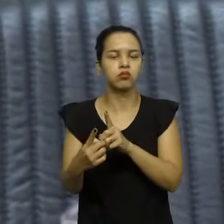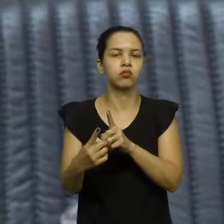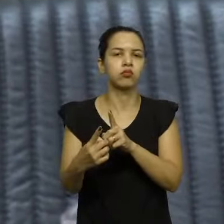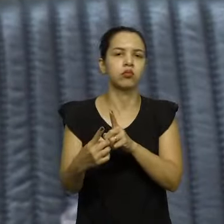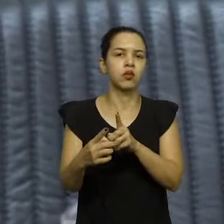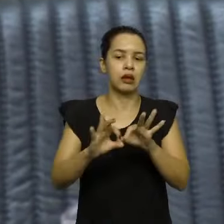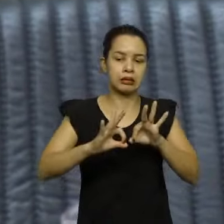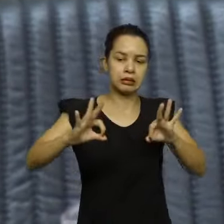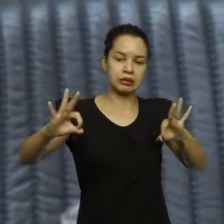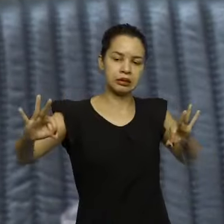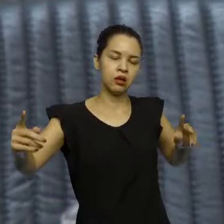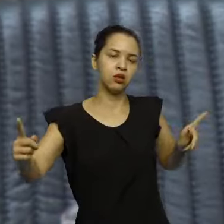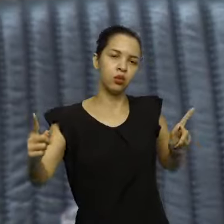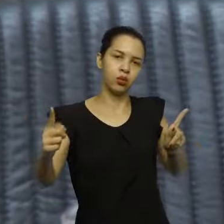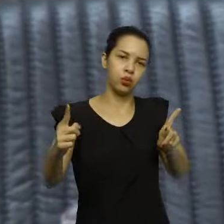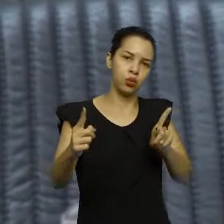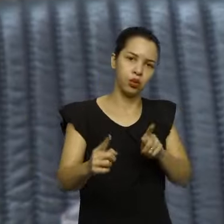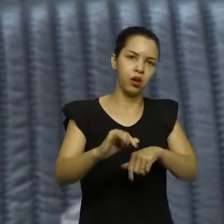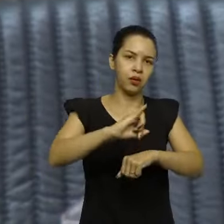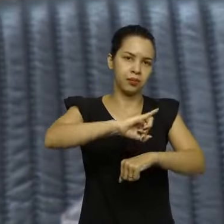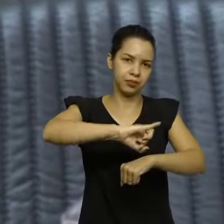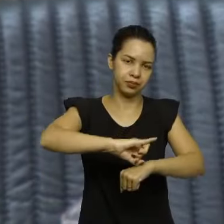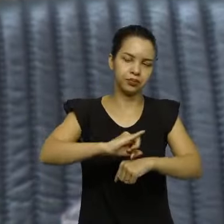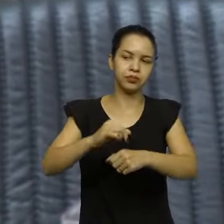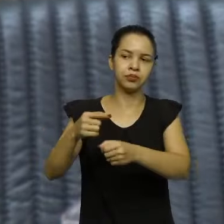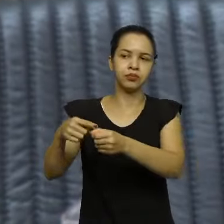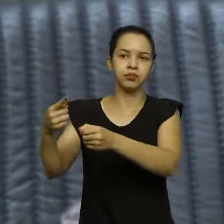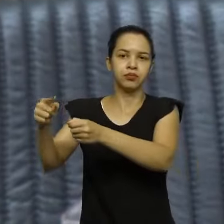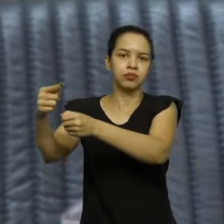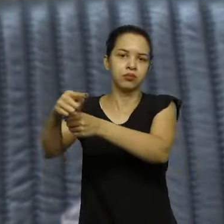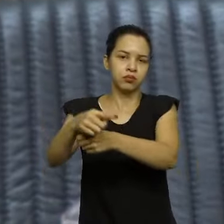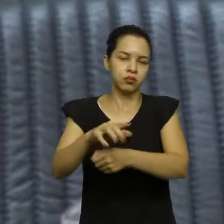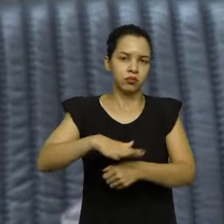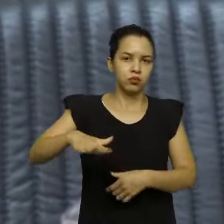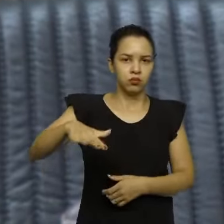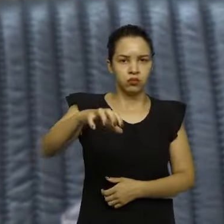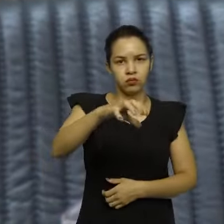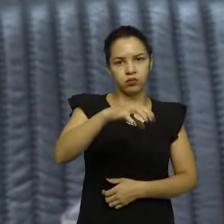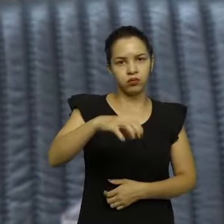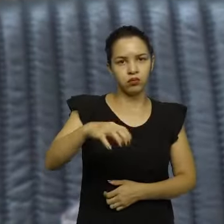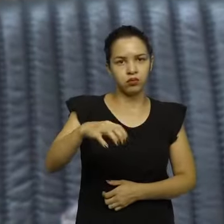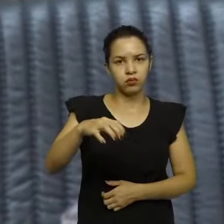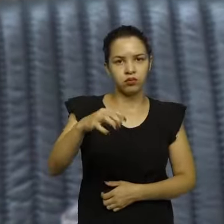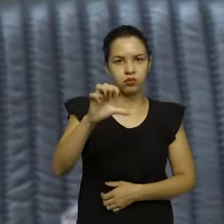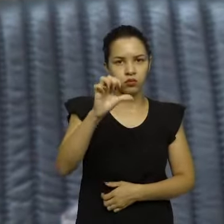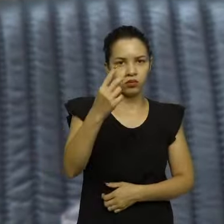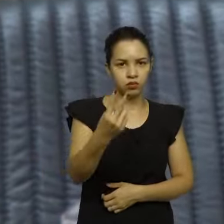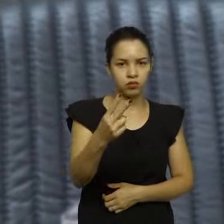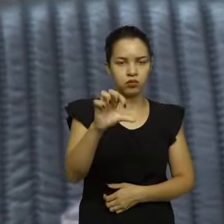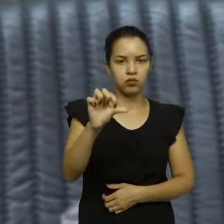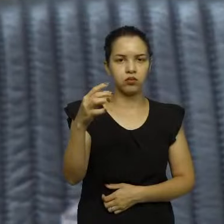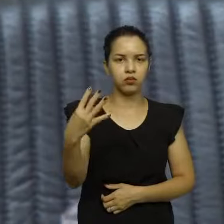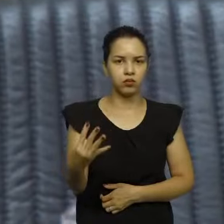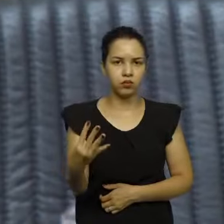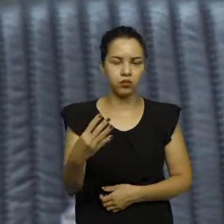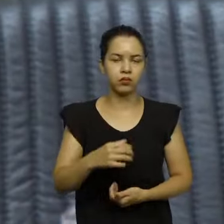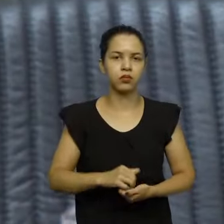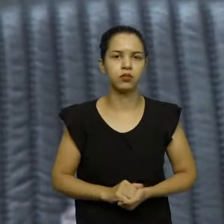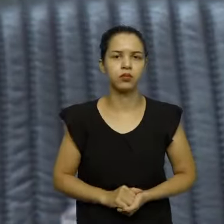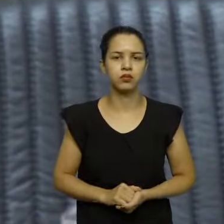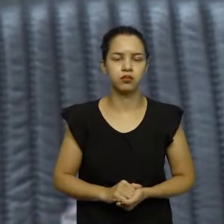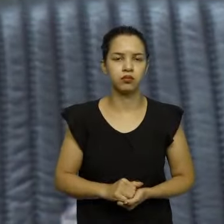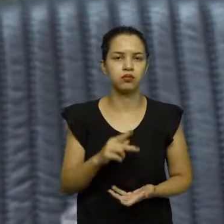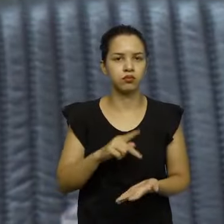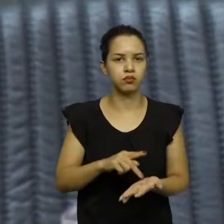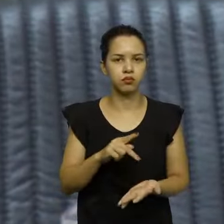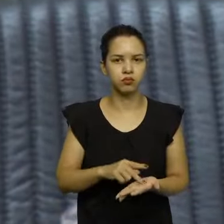capital e os 294 municípios. Mas é claro que, não há dúvida,